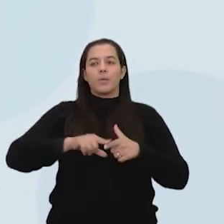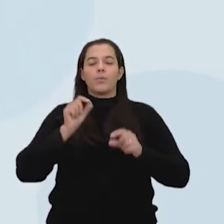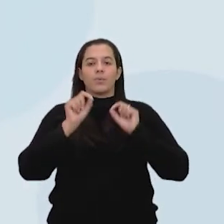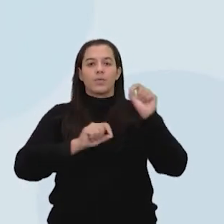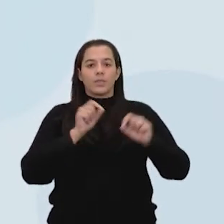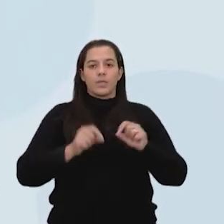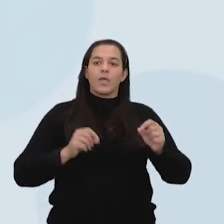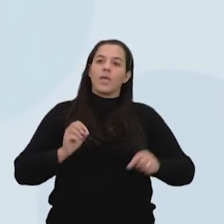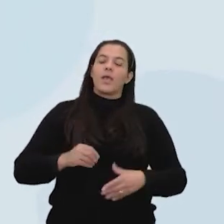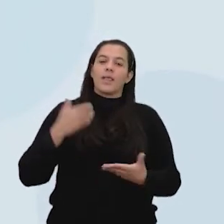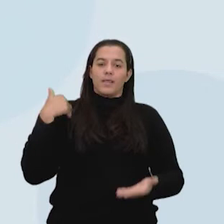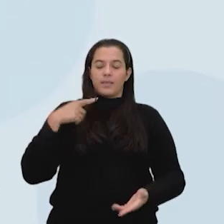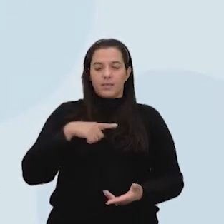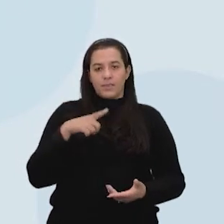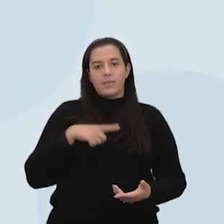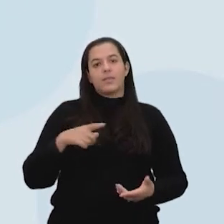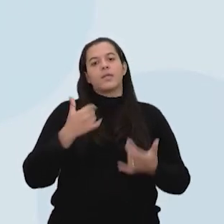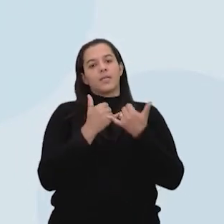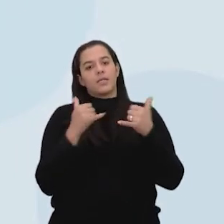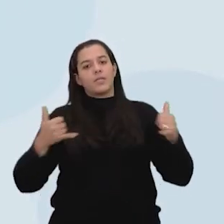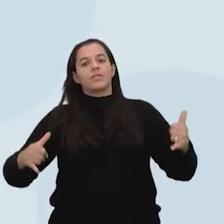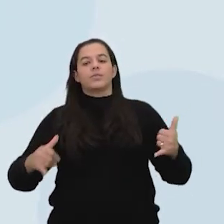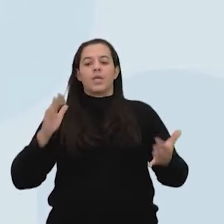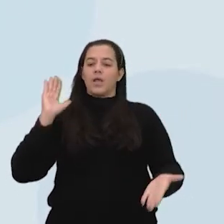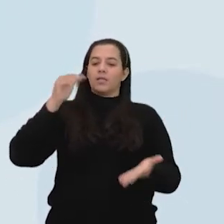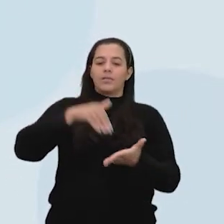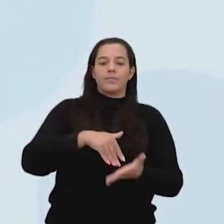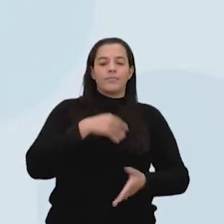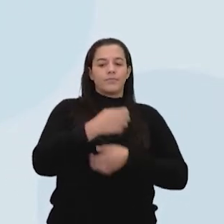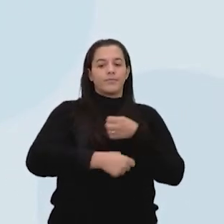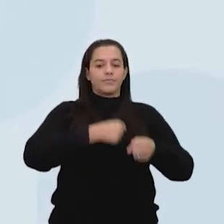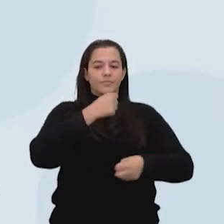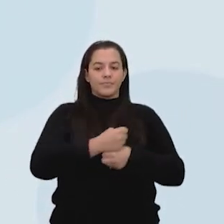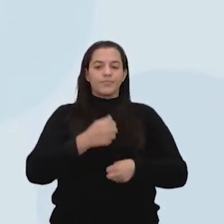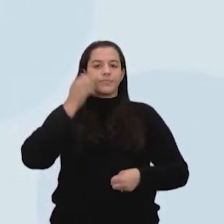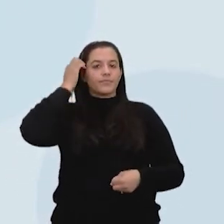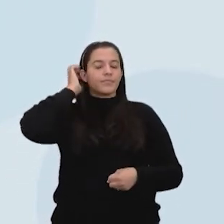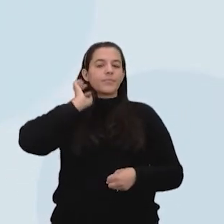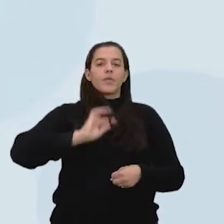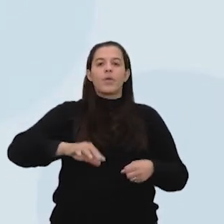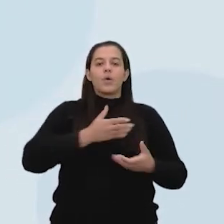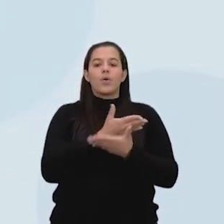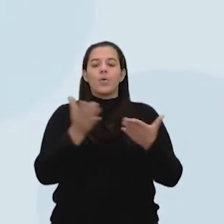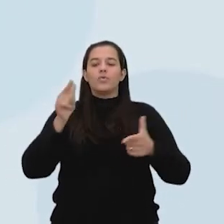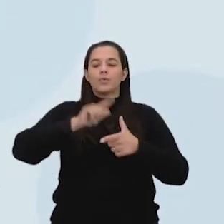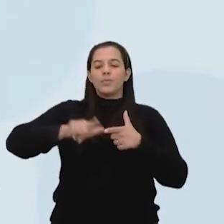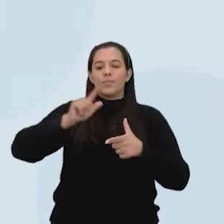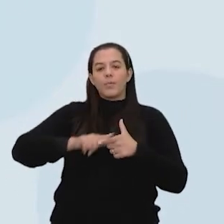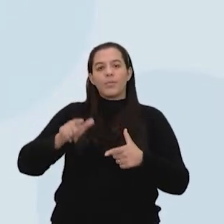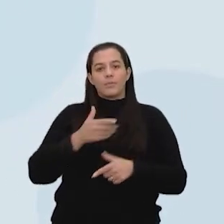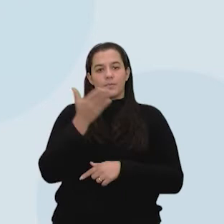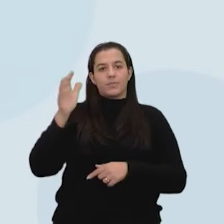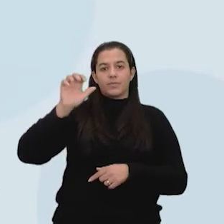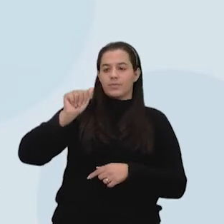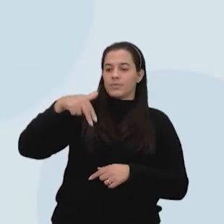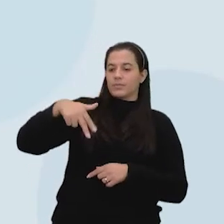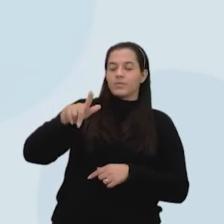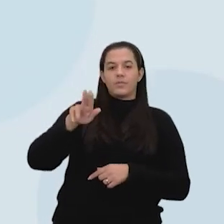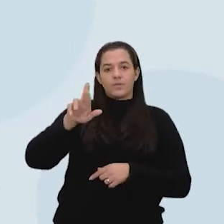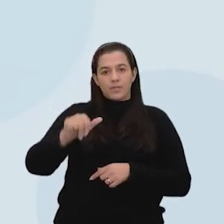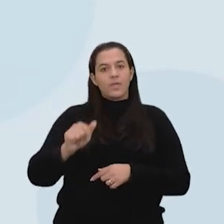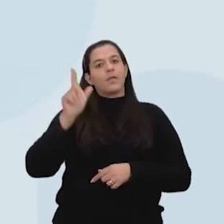até o fim do ano. Reiniciar as obras de Angra não vão resolver esse problema absolutamente. O problema de Angra é um problema